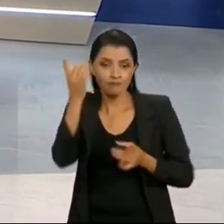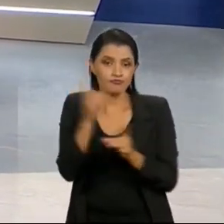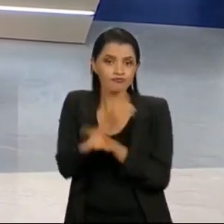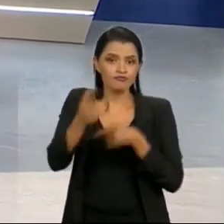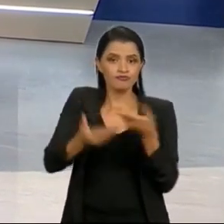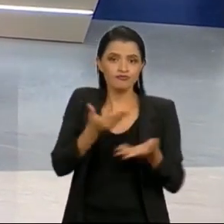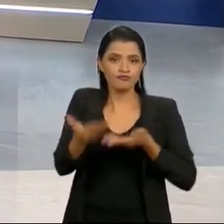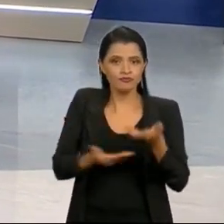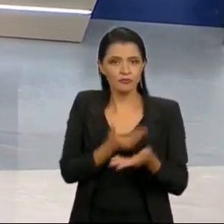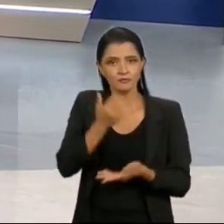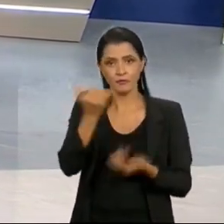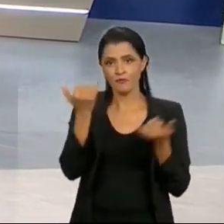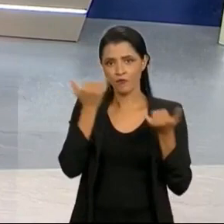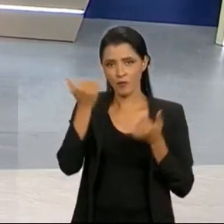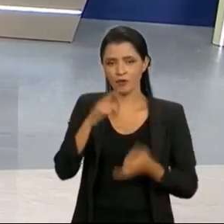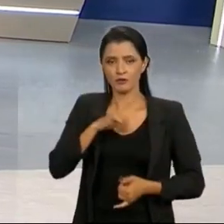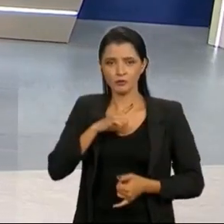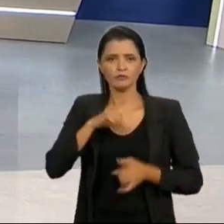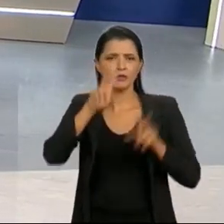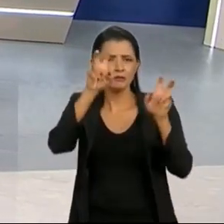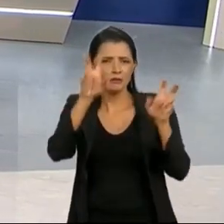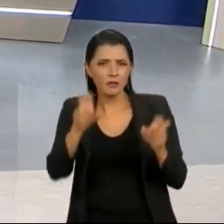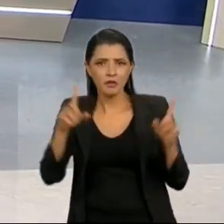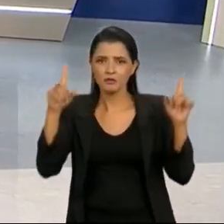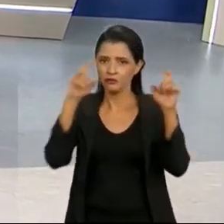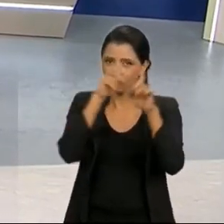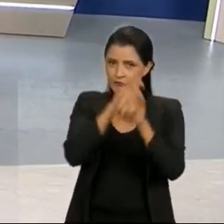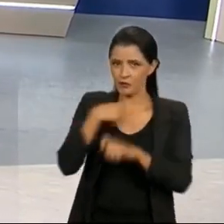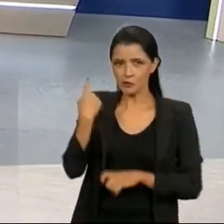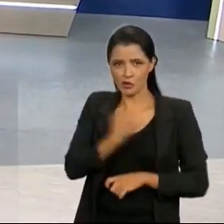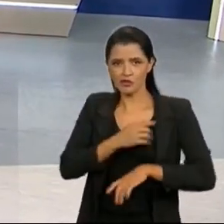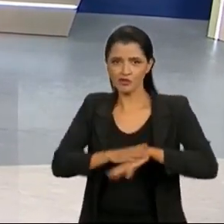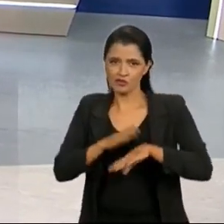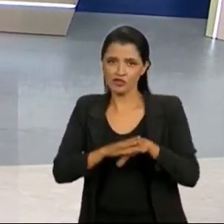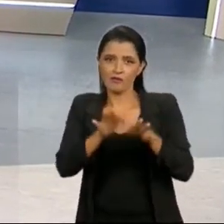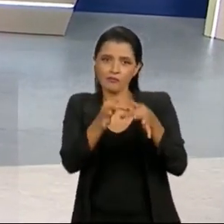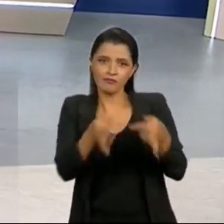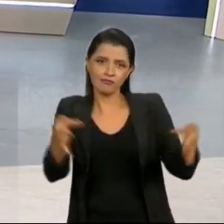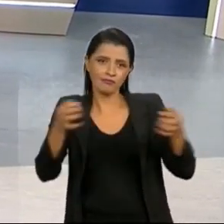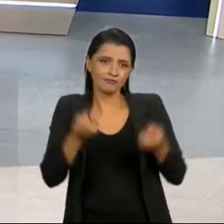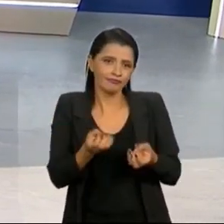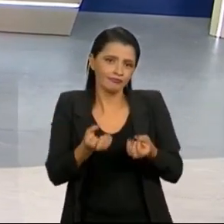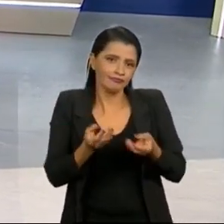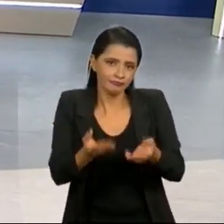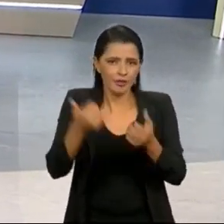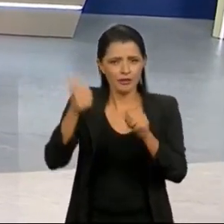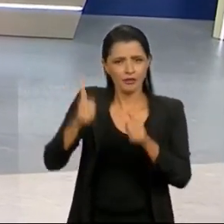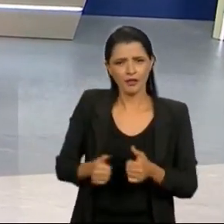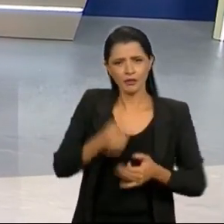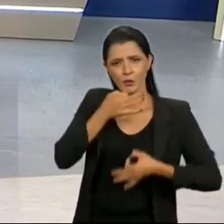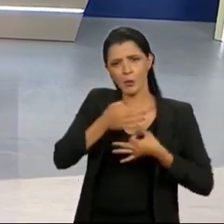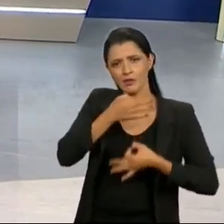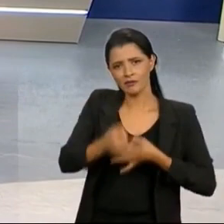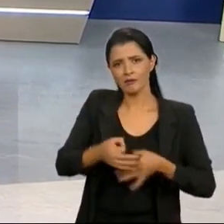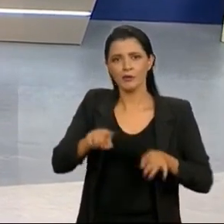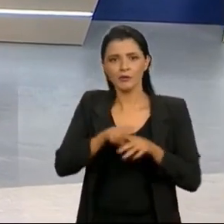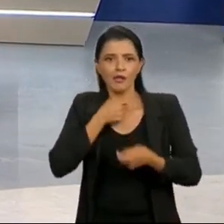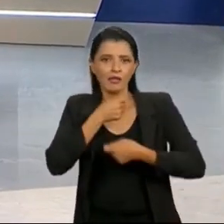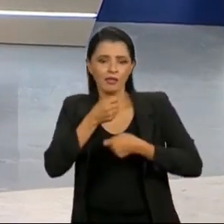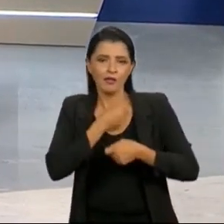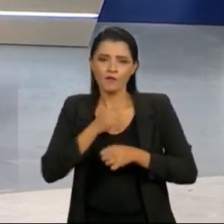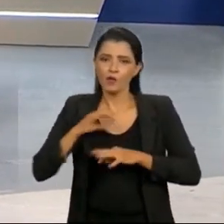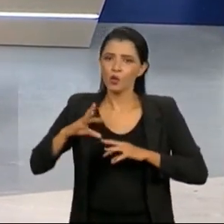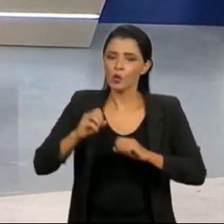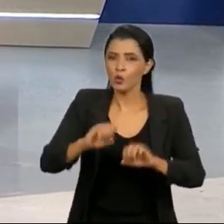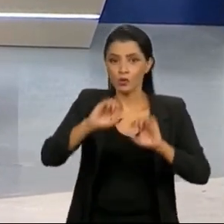a gente fique bem informado. Assuntos complicados, vamos descomplicar. Análises, comentários e entrevistas para deixar